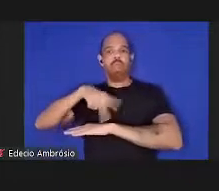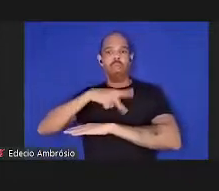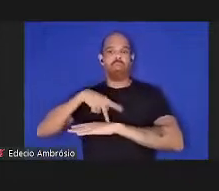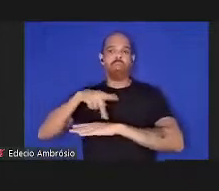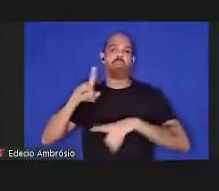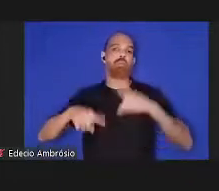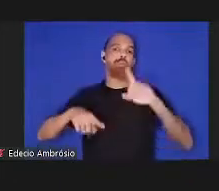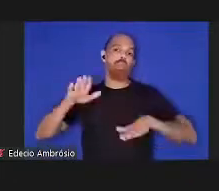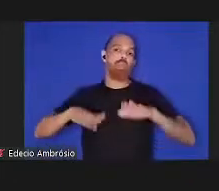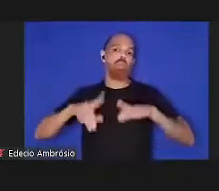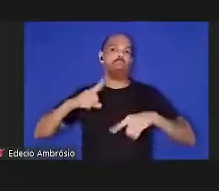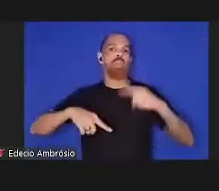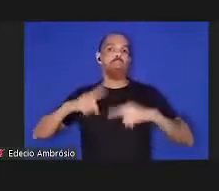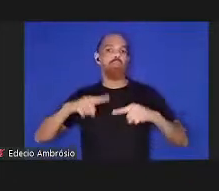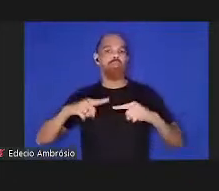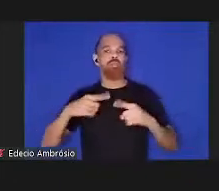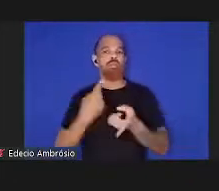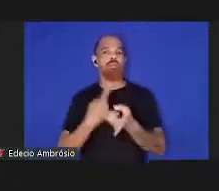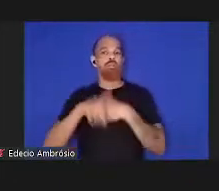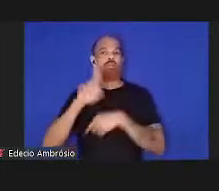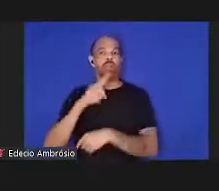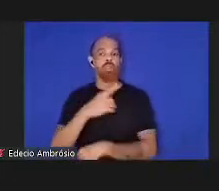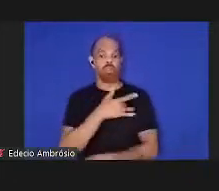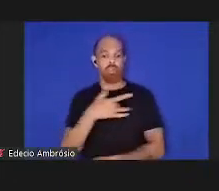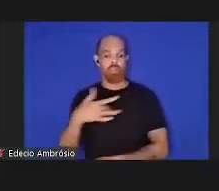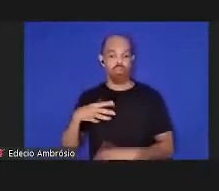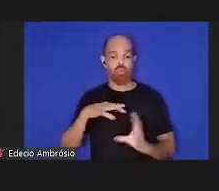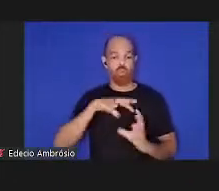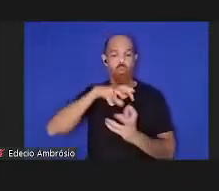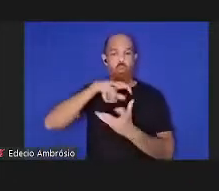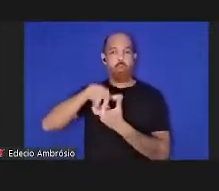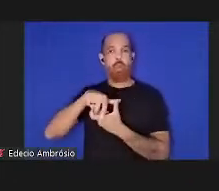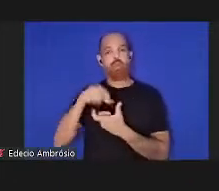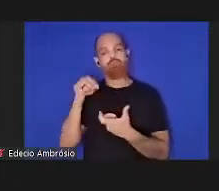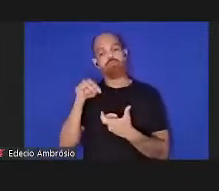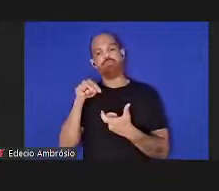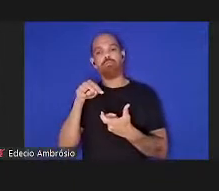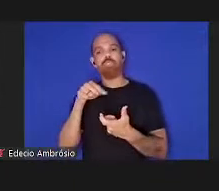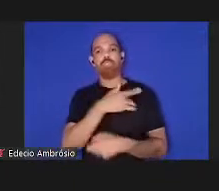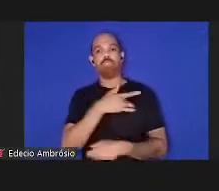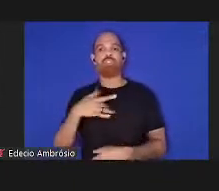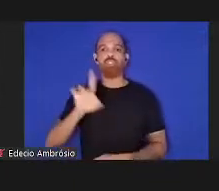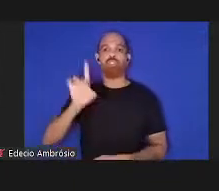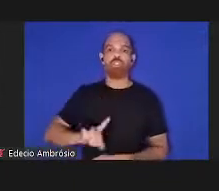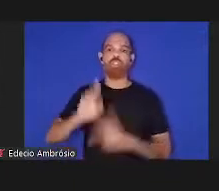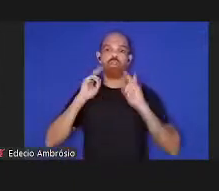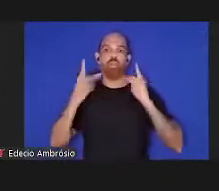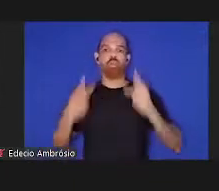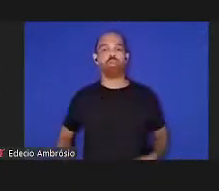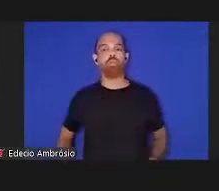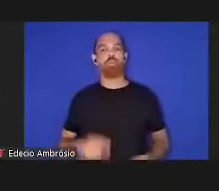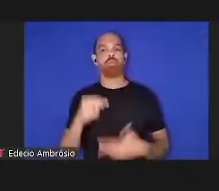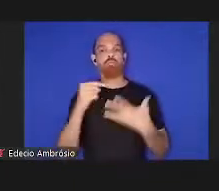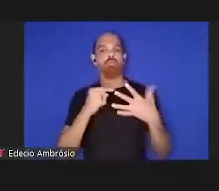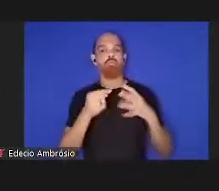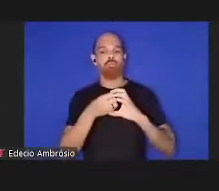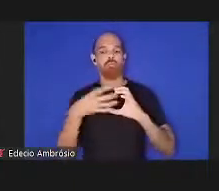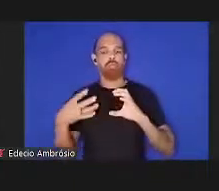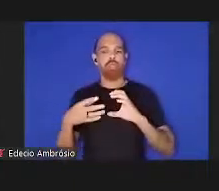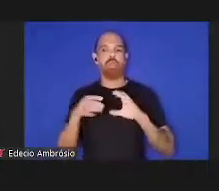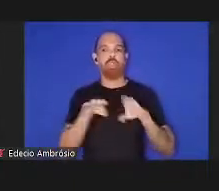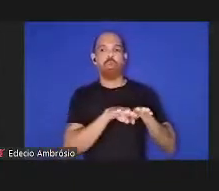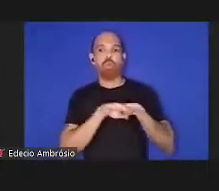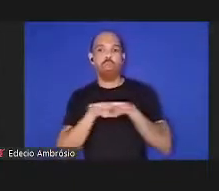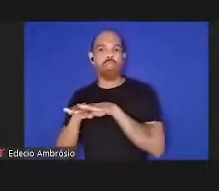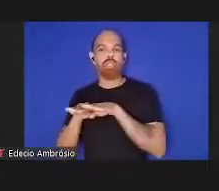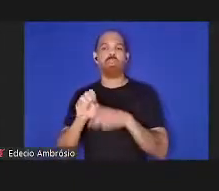desenvolvimento a saúde global vê a saúde como um direito humano um componente chave da equidade sustentabilidade e